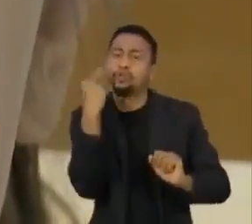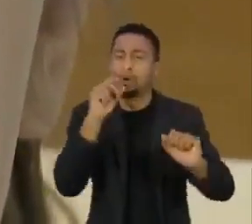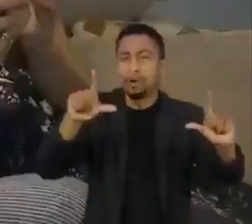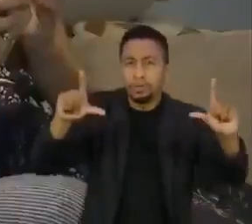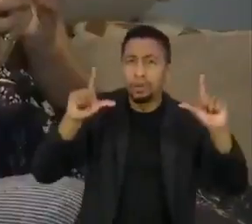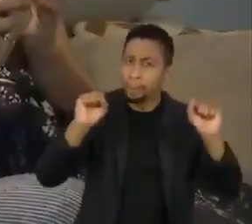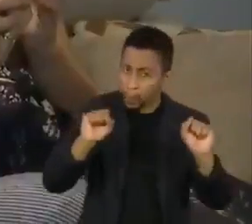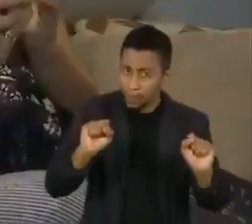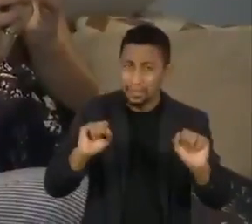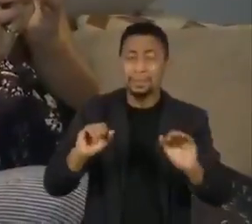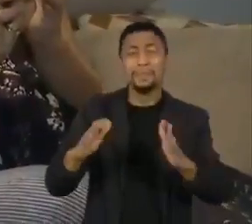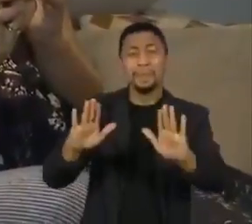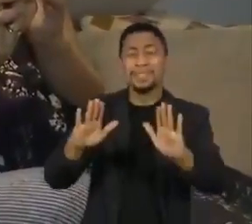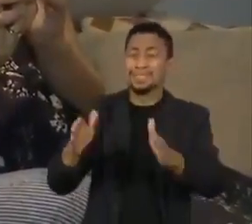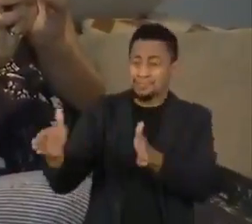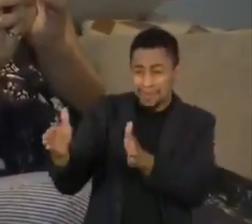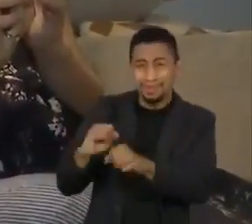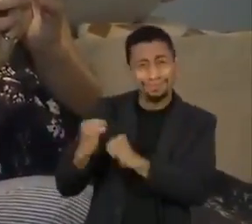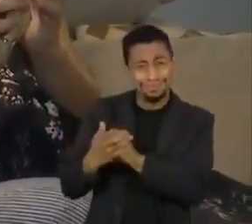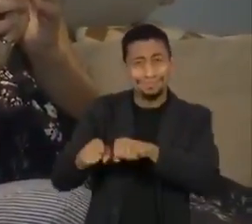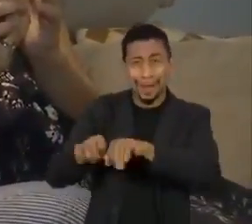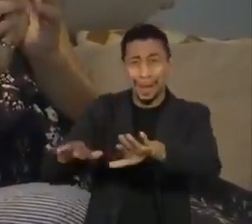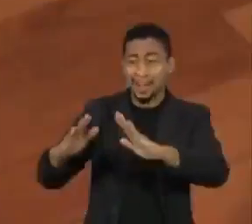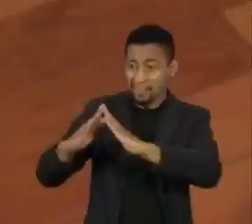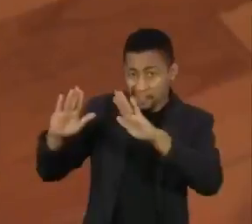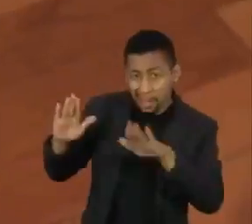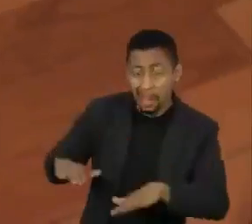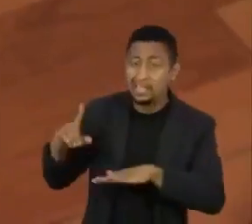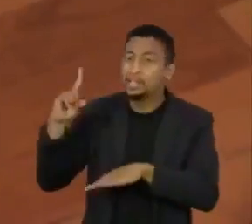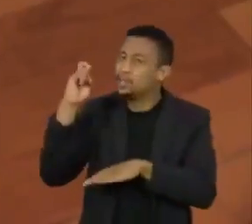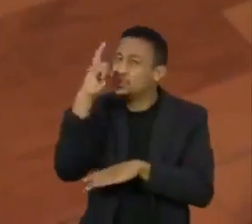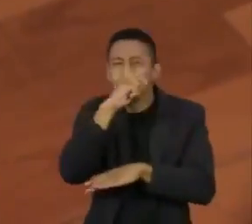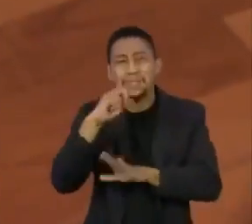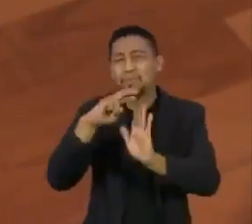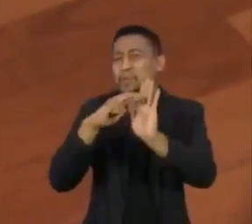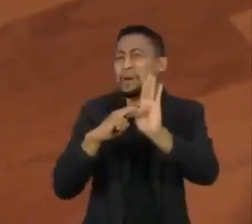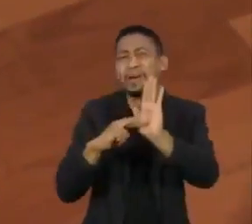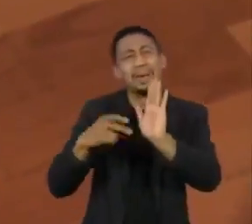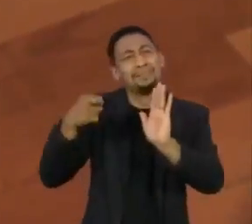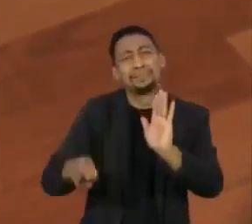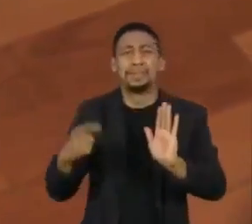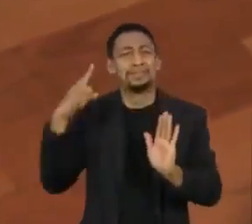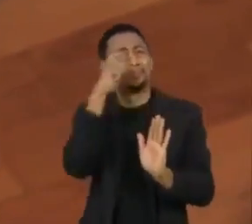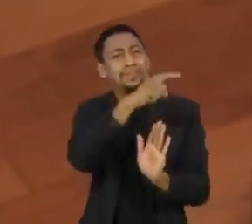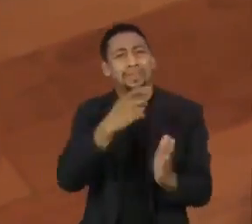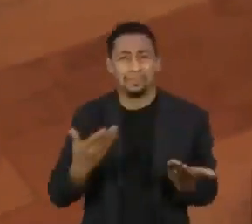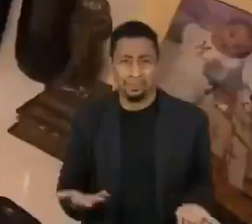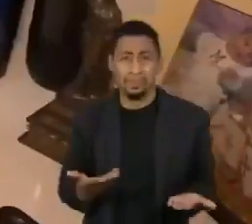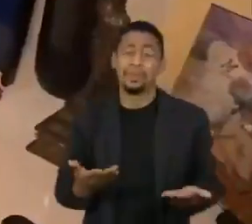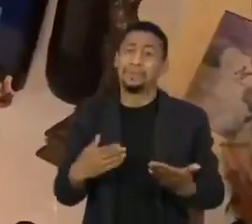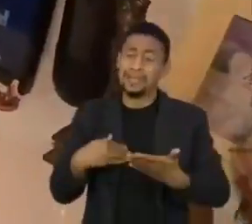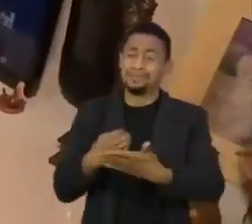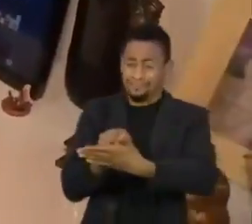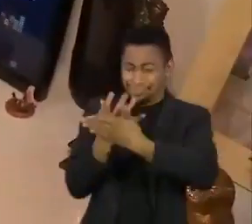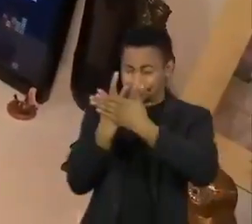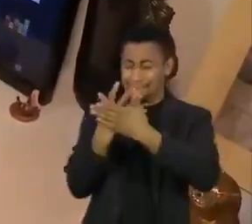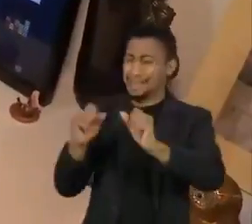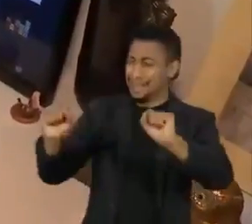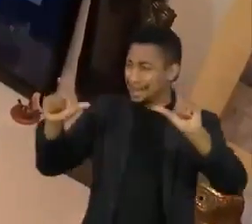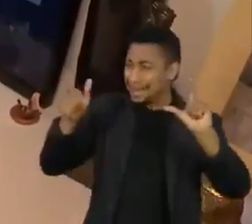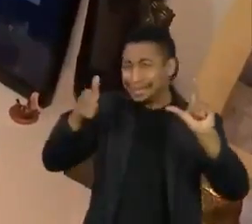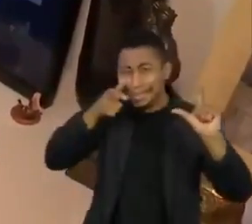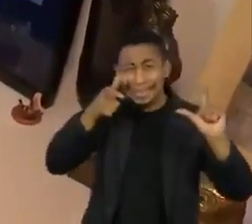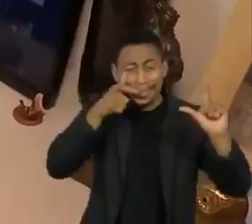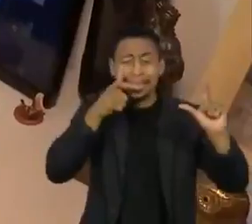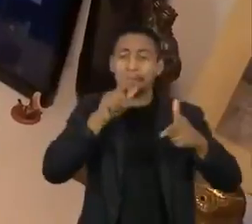recomendação. Então, os pais devem ficar atentos, porque a miopia afeta os olhos e, por consequência, a capacidade